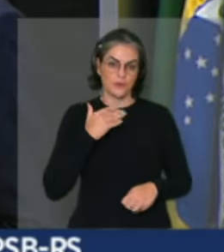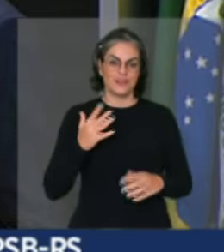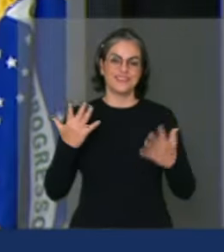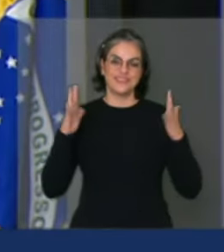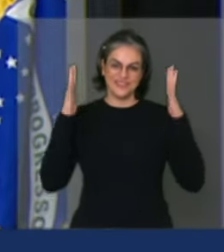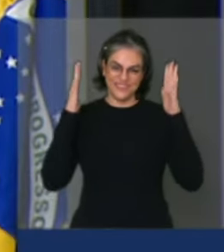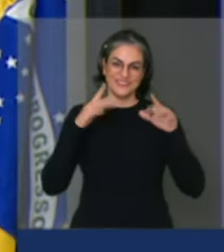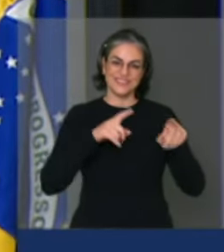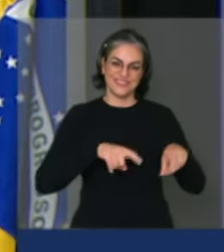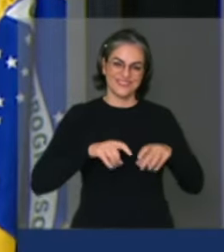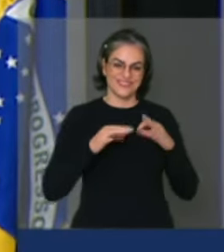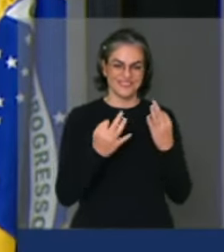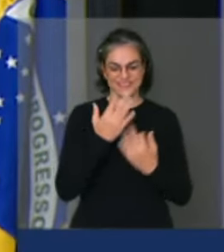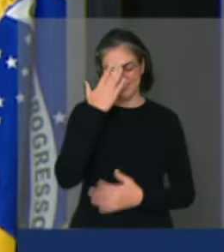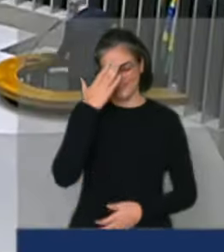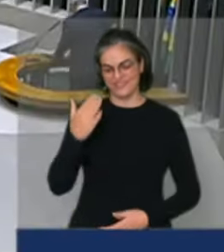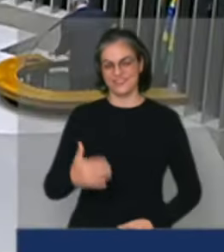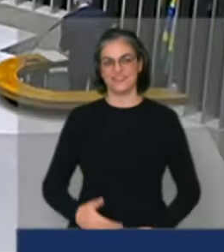familiar. Muito obrigado.